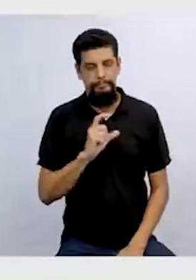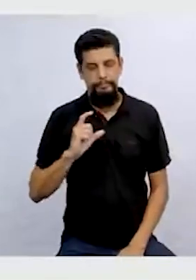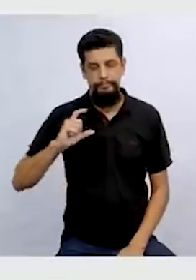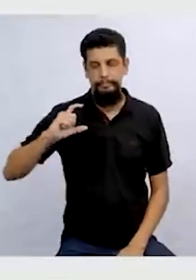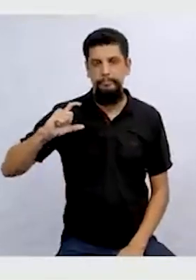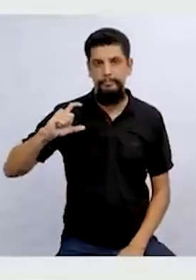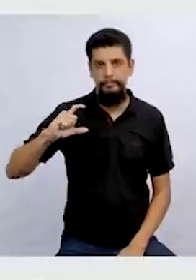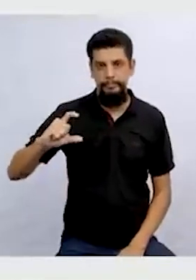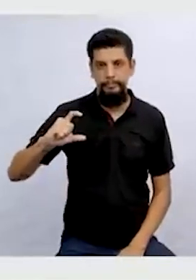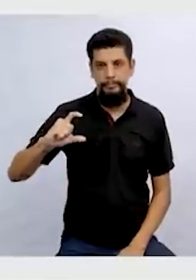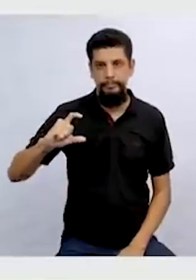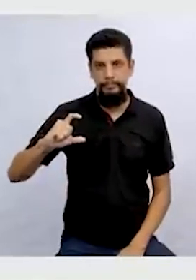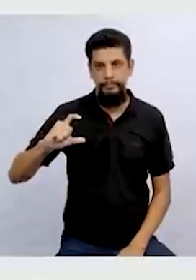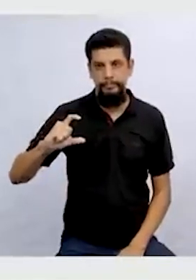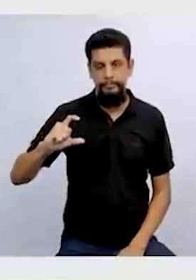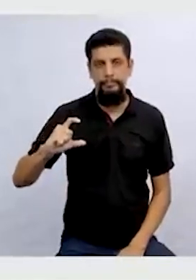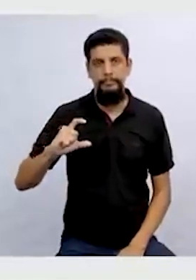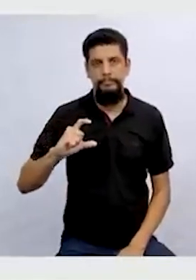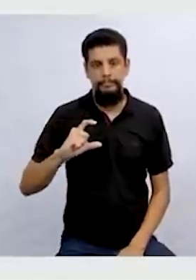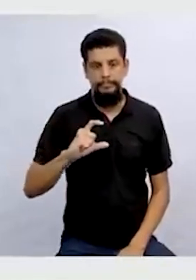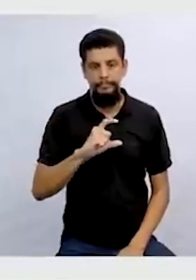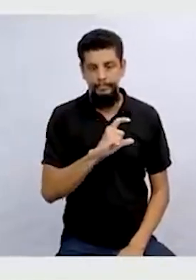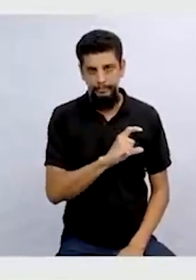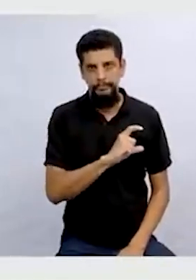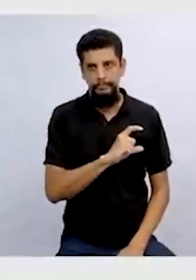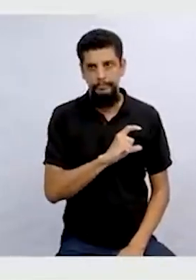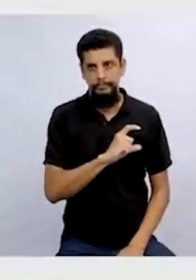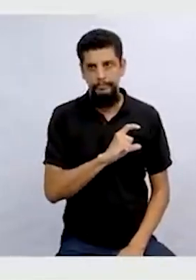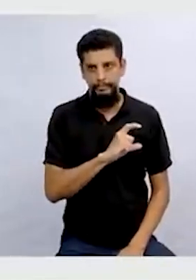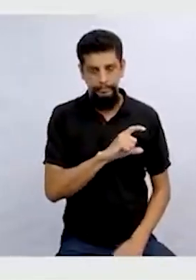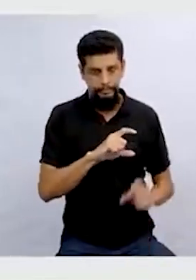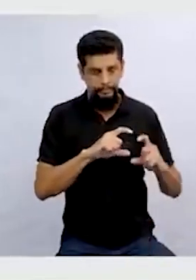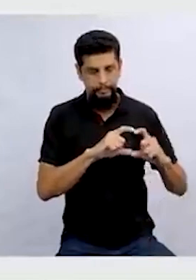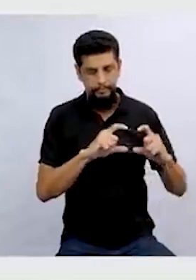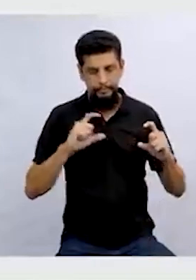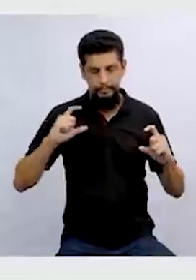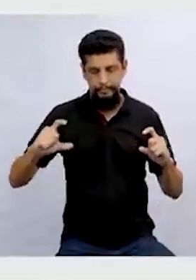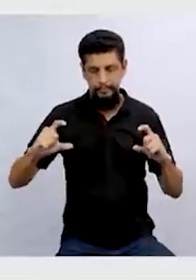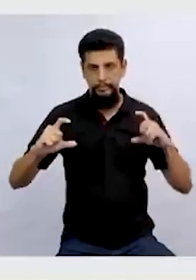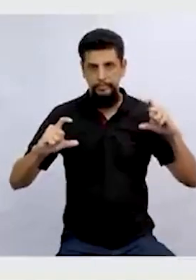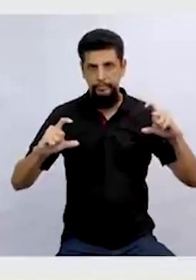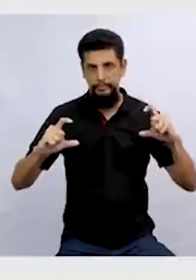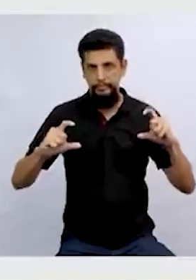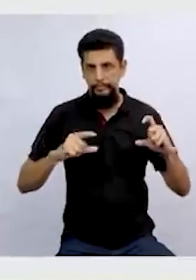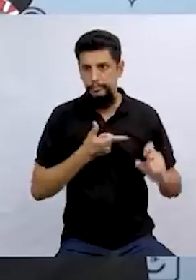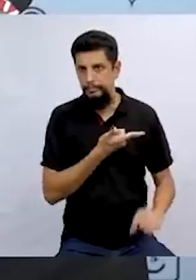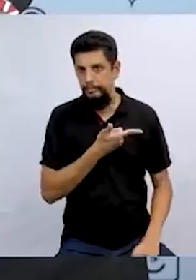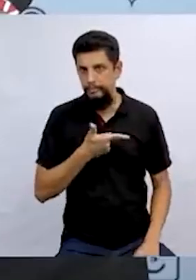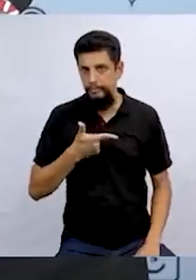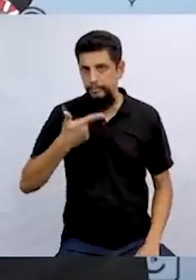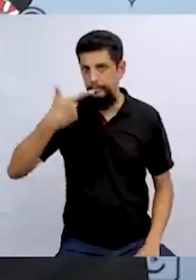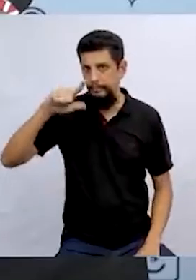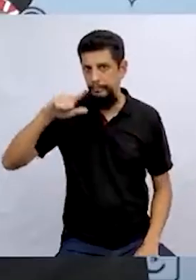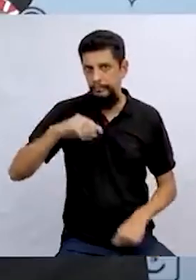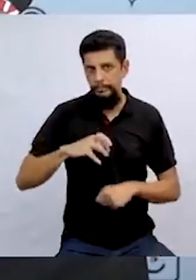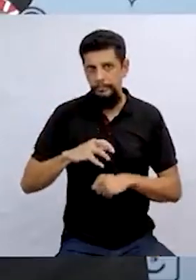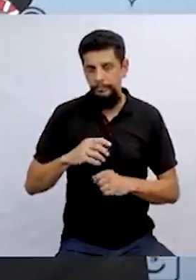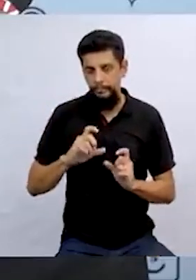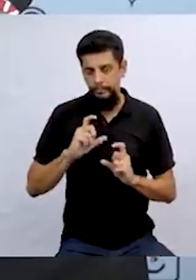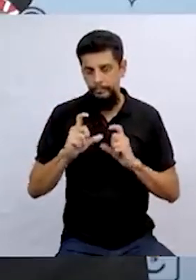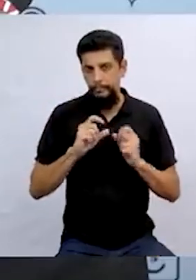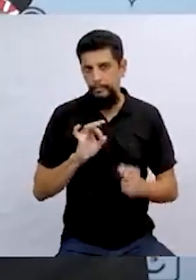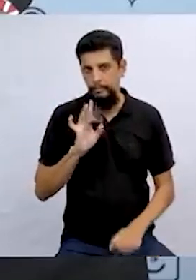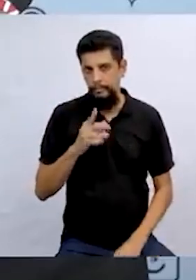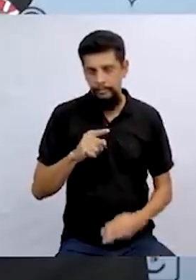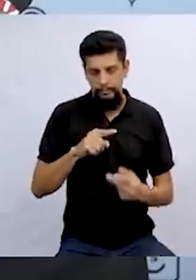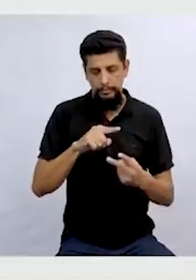Isso aí, lá em cima. E nesta carta aqui também, na mesma posição. E não tem em nenhuma outra carta.